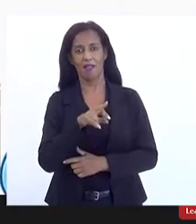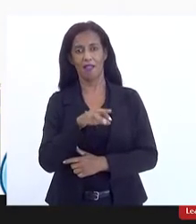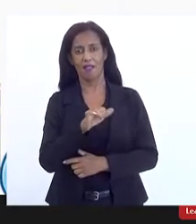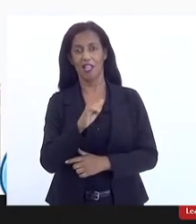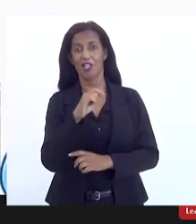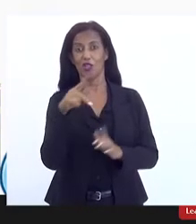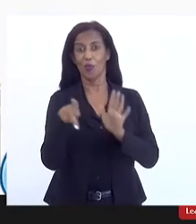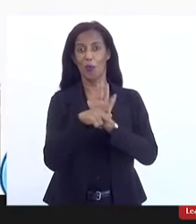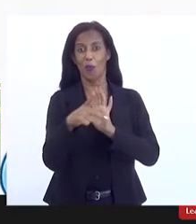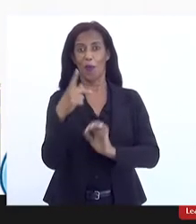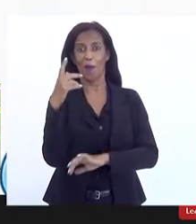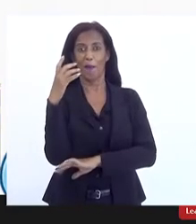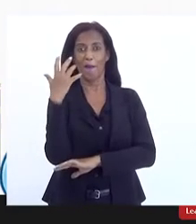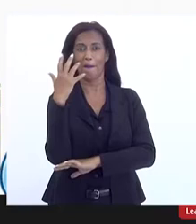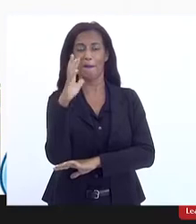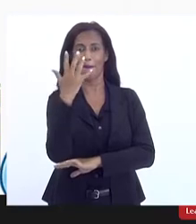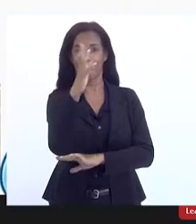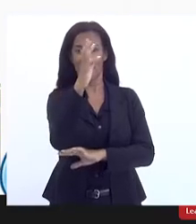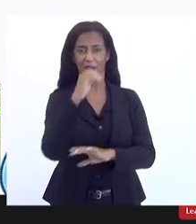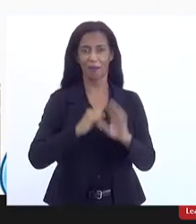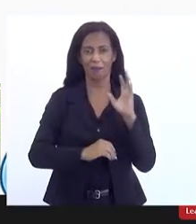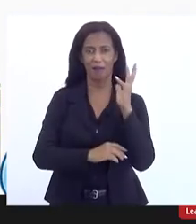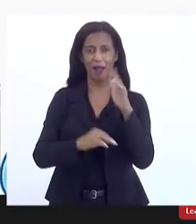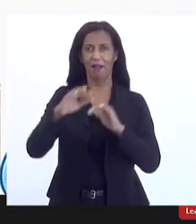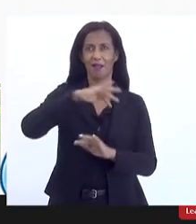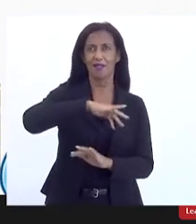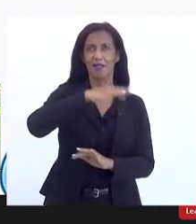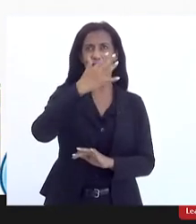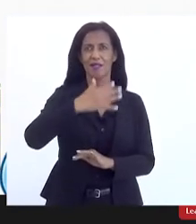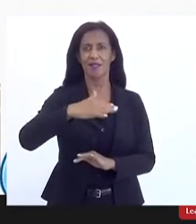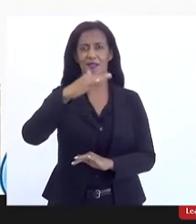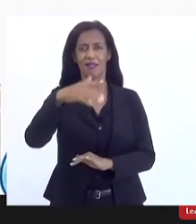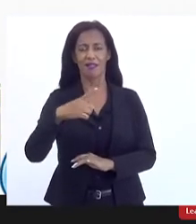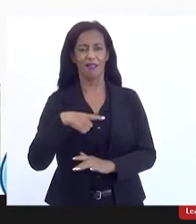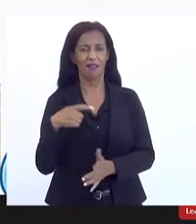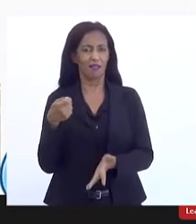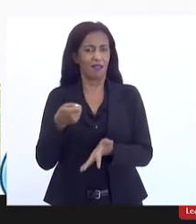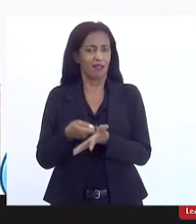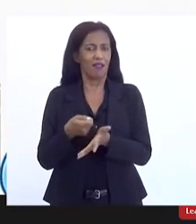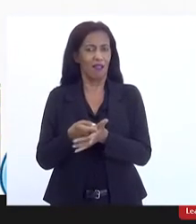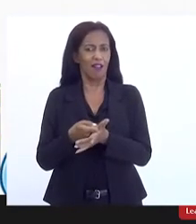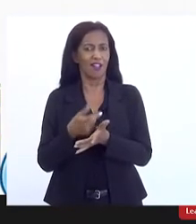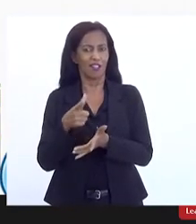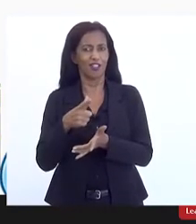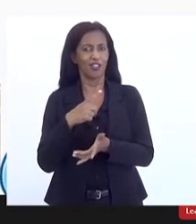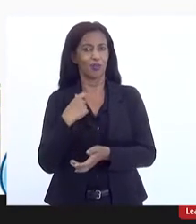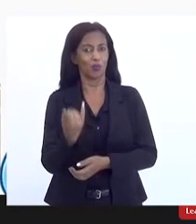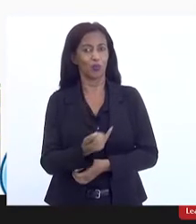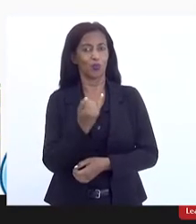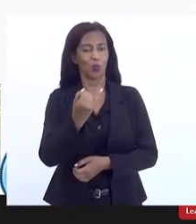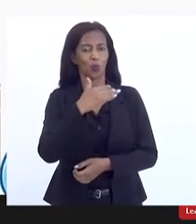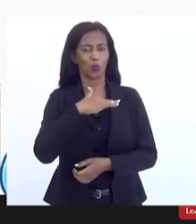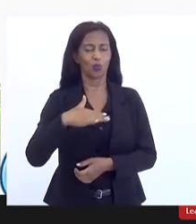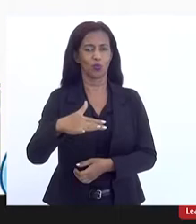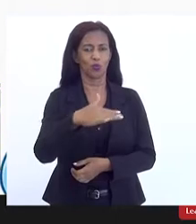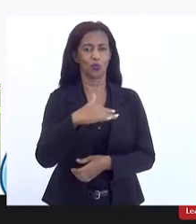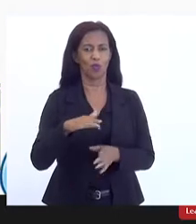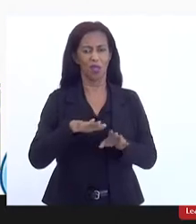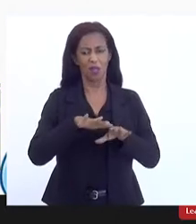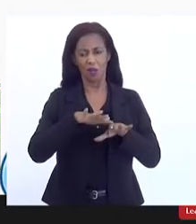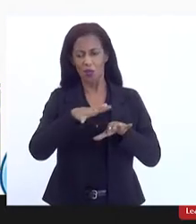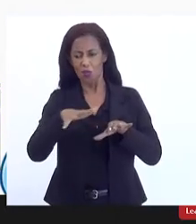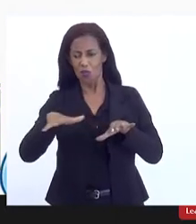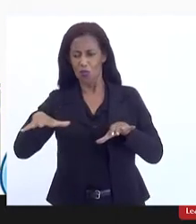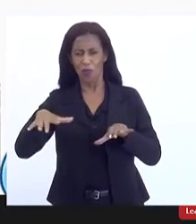Nacional Itatiaia a Serra da Mantiqueira e que garante ali uma cobertura florestal importante no mais nós temos